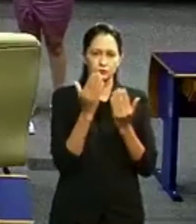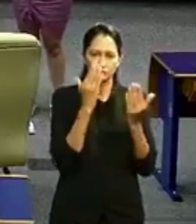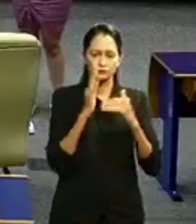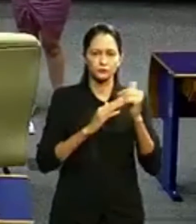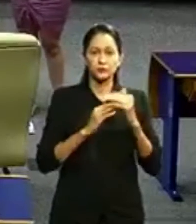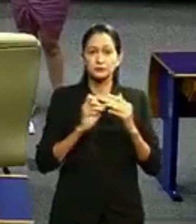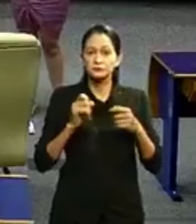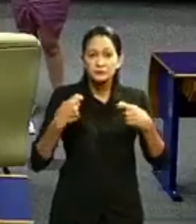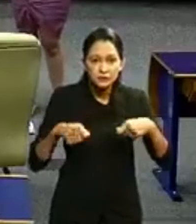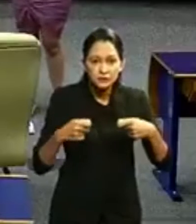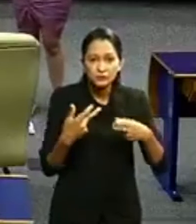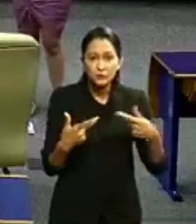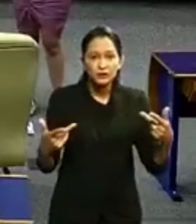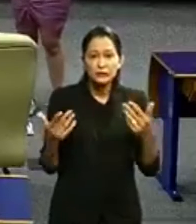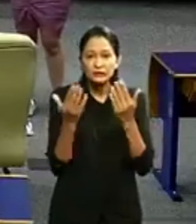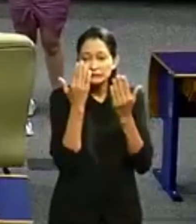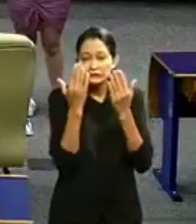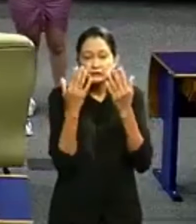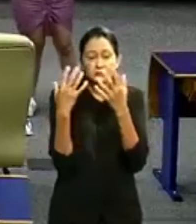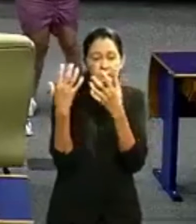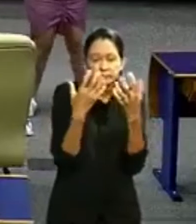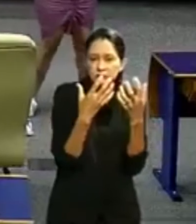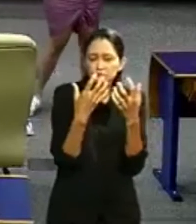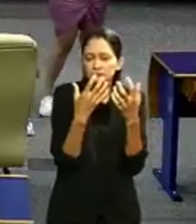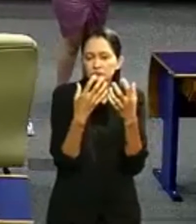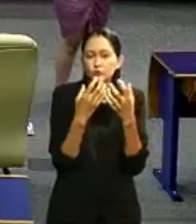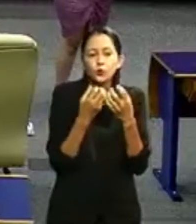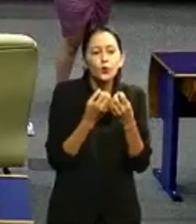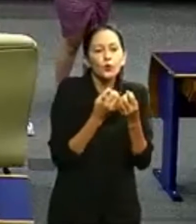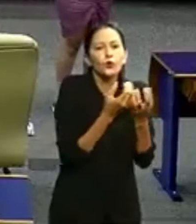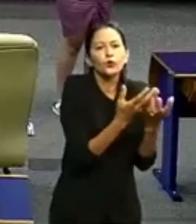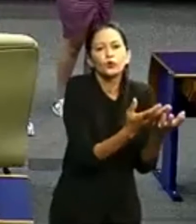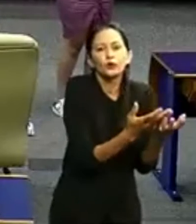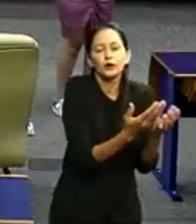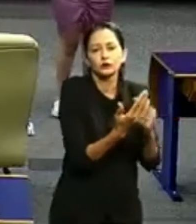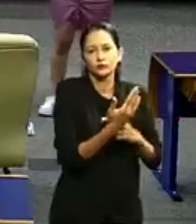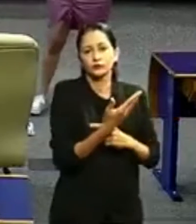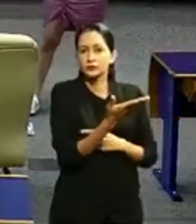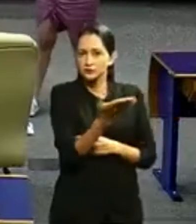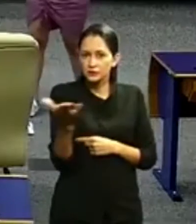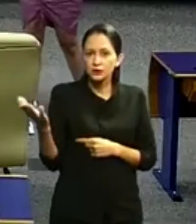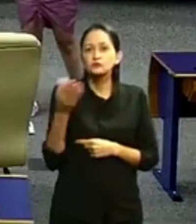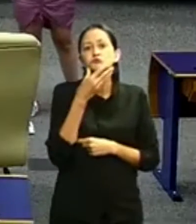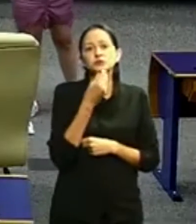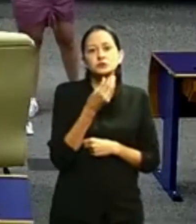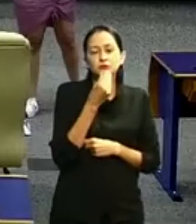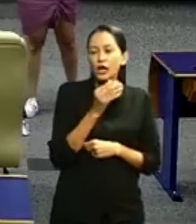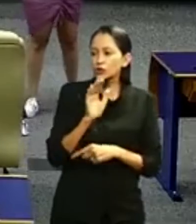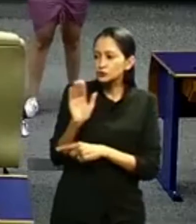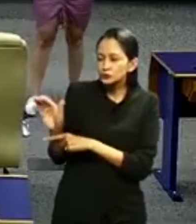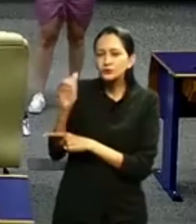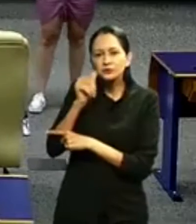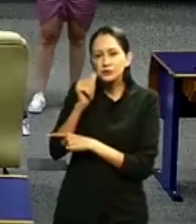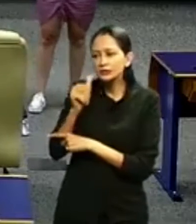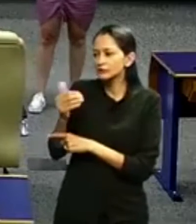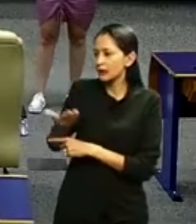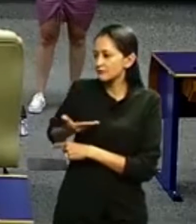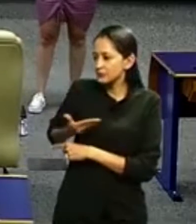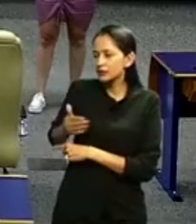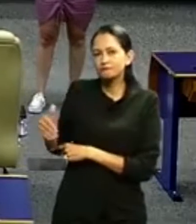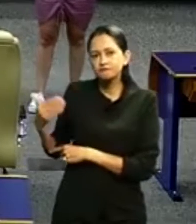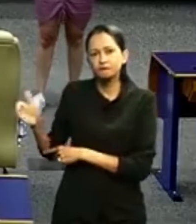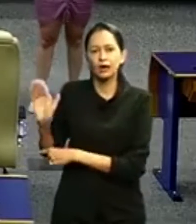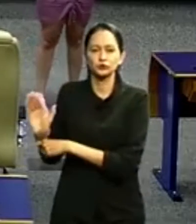Peçam ajuda. Não entubem, não fiquem em silêncio. Garotos, ajude as meninas a botar a boca no trombone.